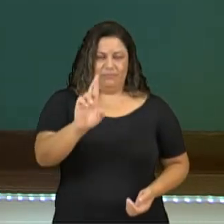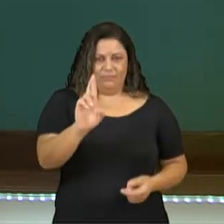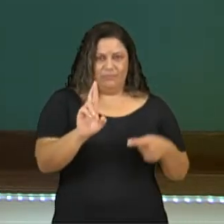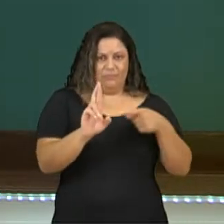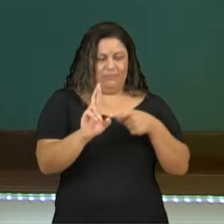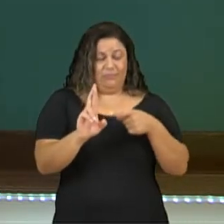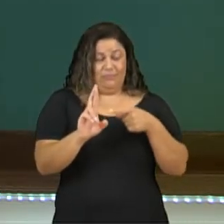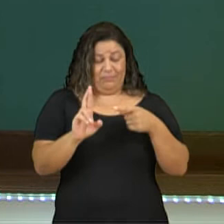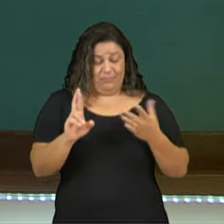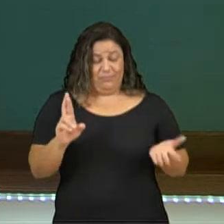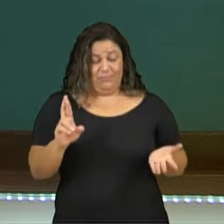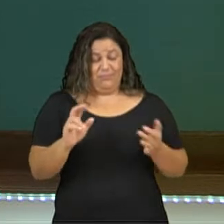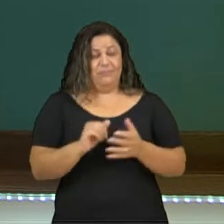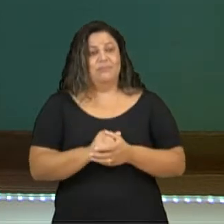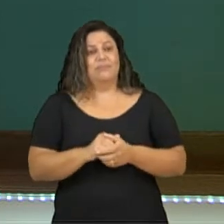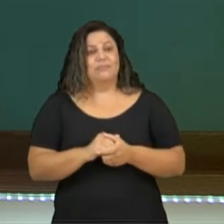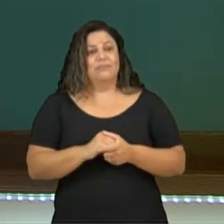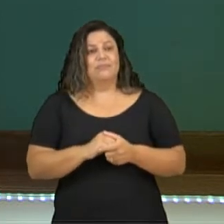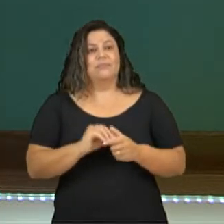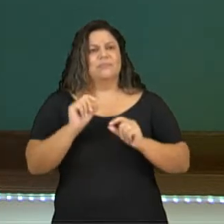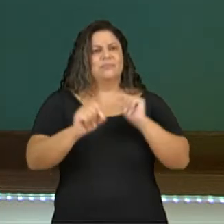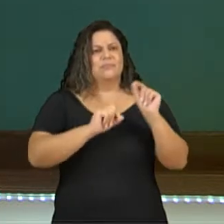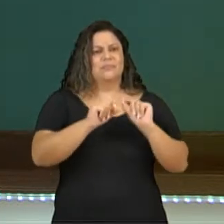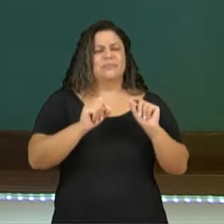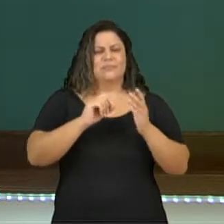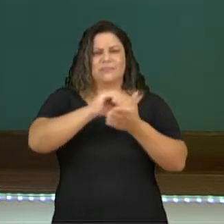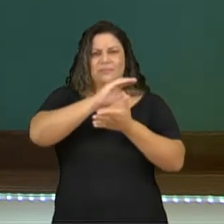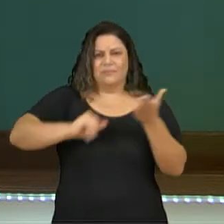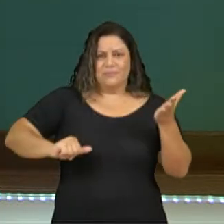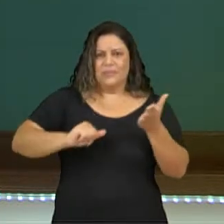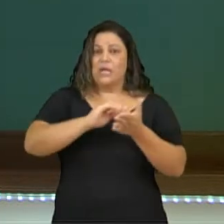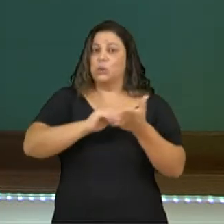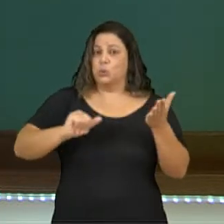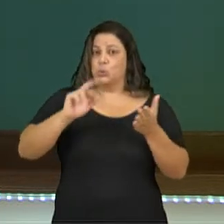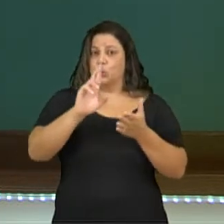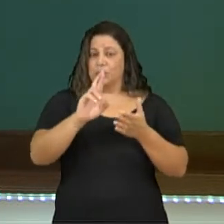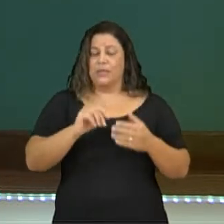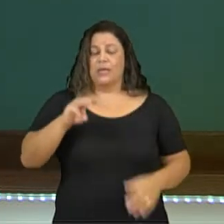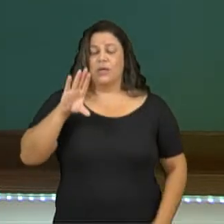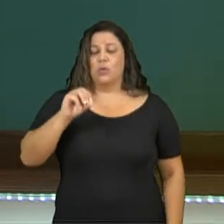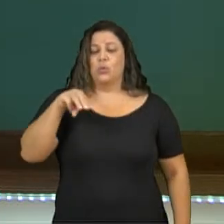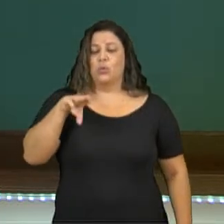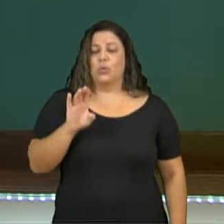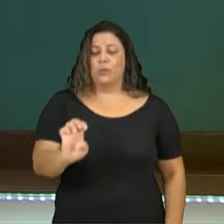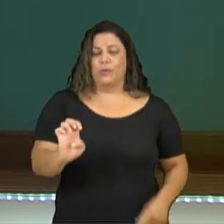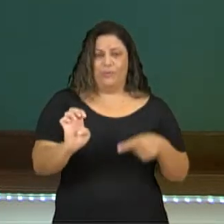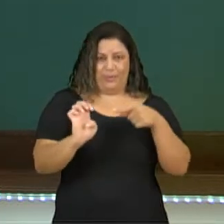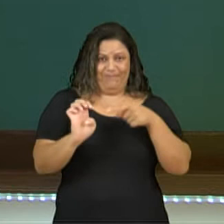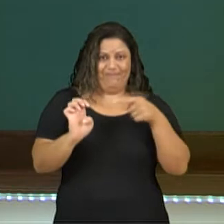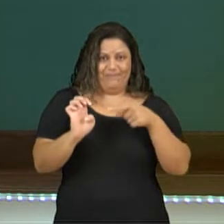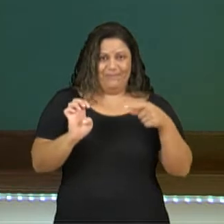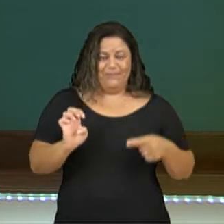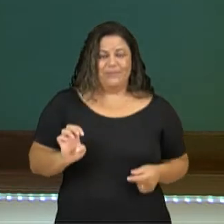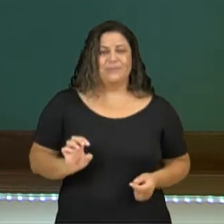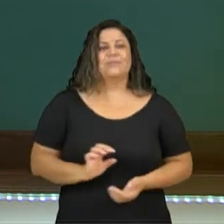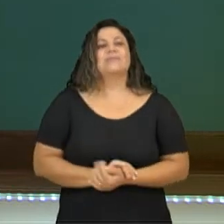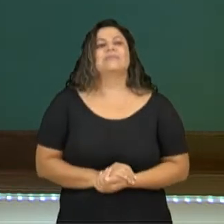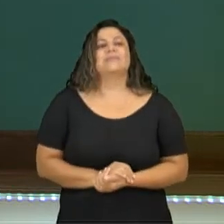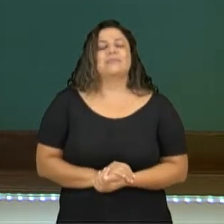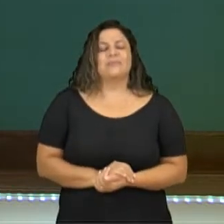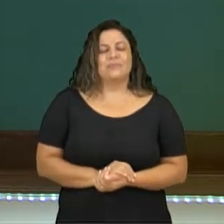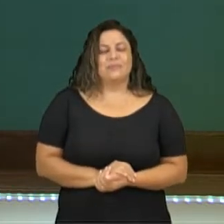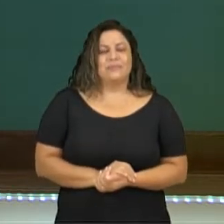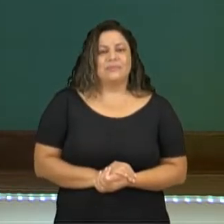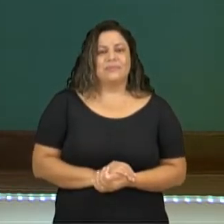segunda conjugação, terminado em er. Como que a gente vai fazer? Vai tirar o R também. Comer vai ficar come.